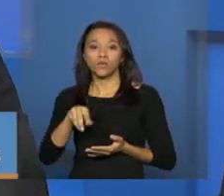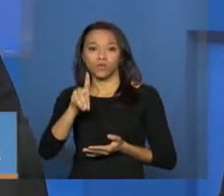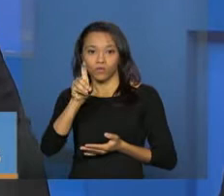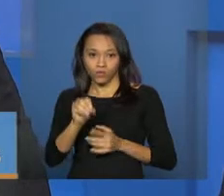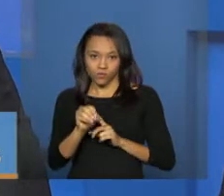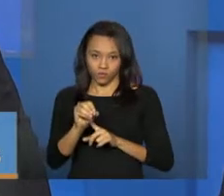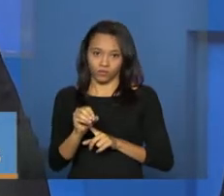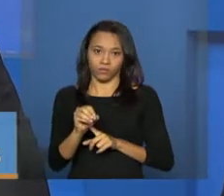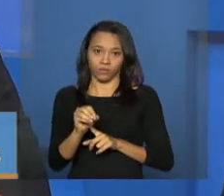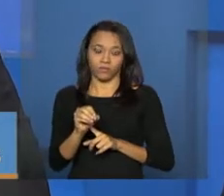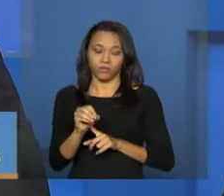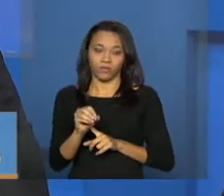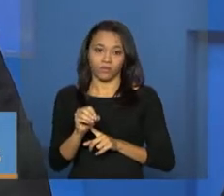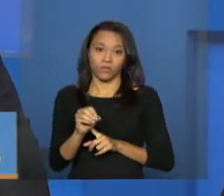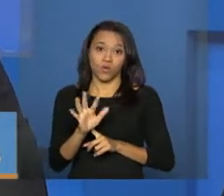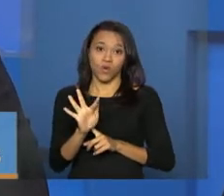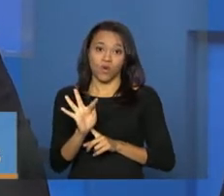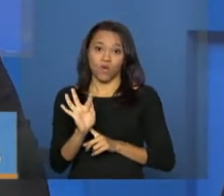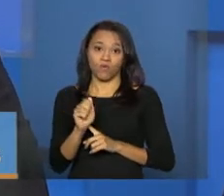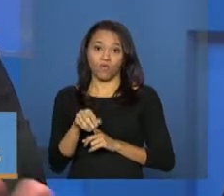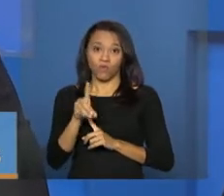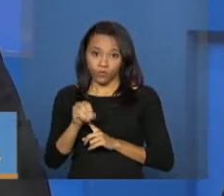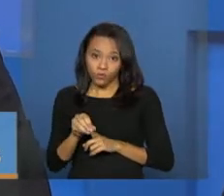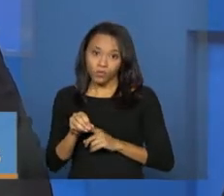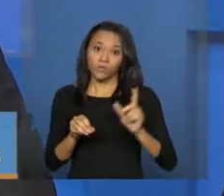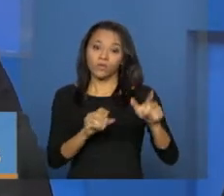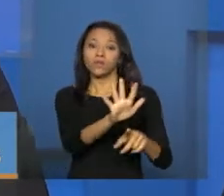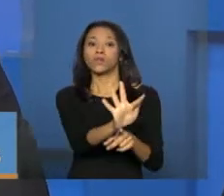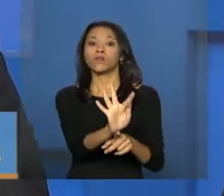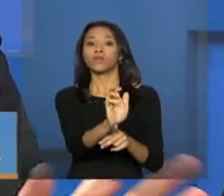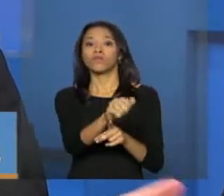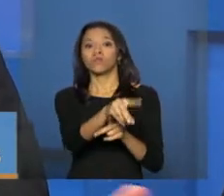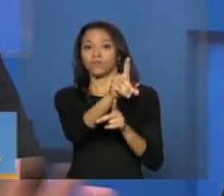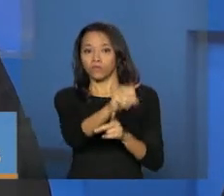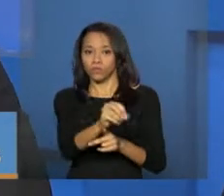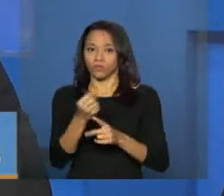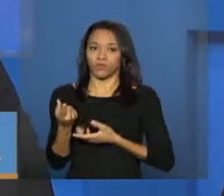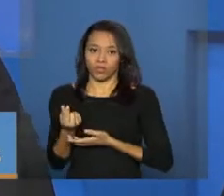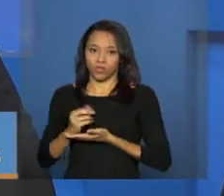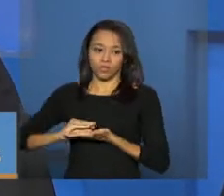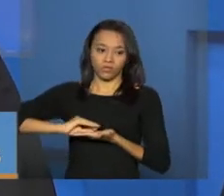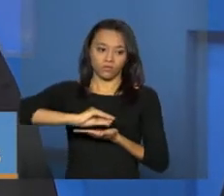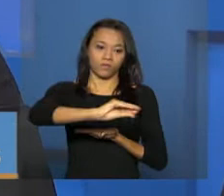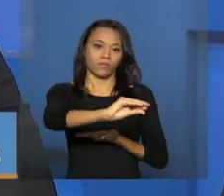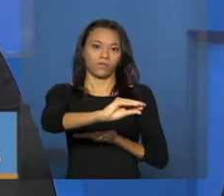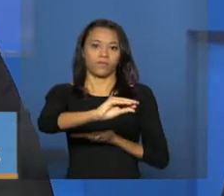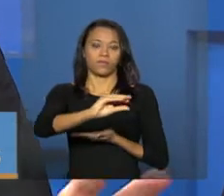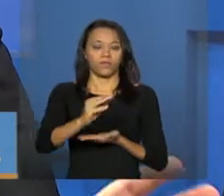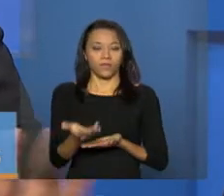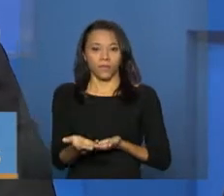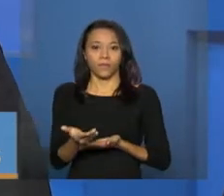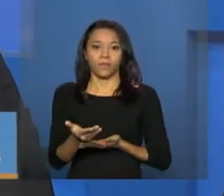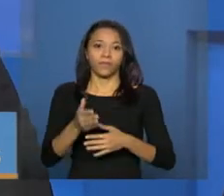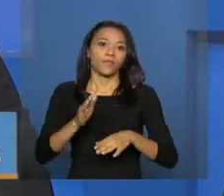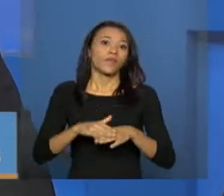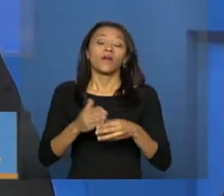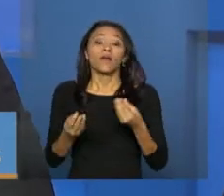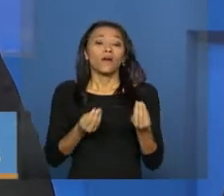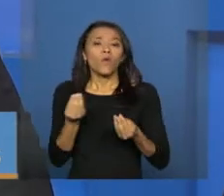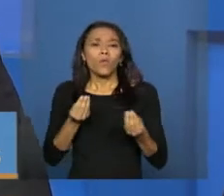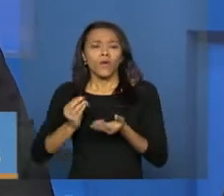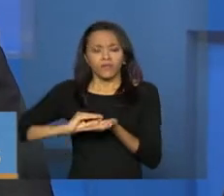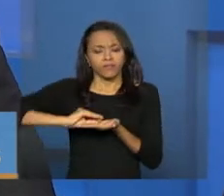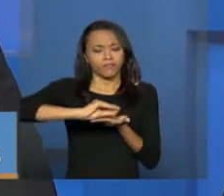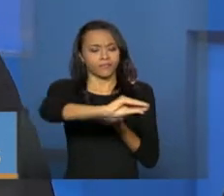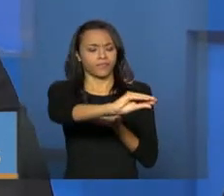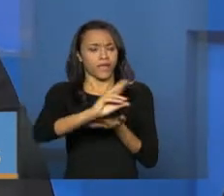modalidade de fundo a fundo. A tem que fazer só um paralelo com relação às transferências voluntárias, como eu estava explicando. As transferências fundo a fundo são